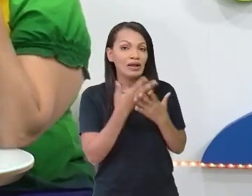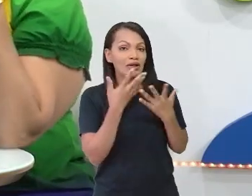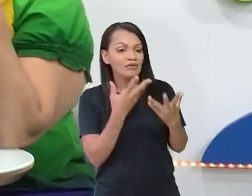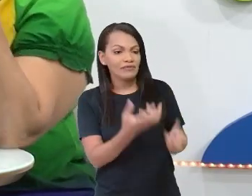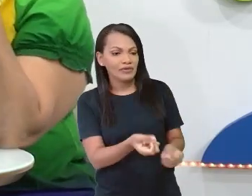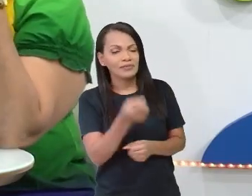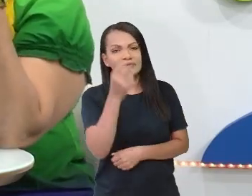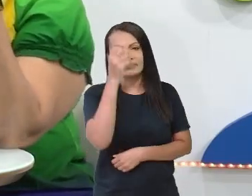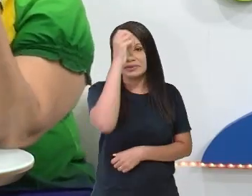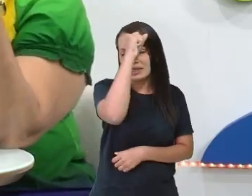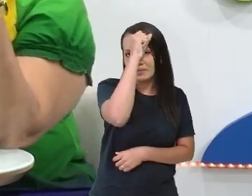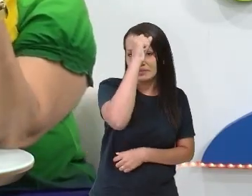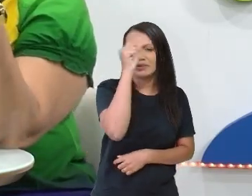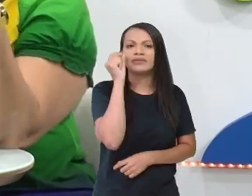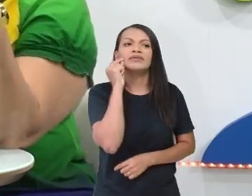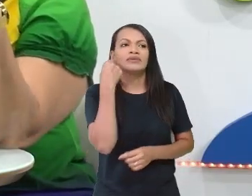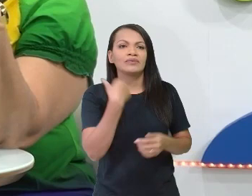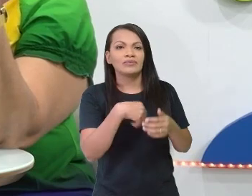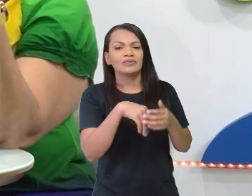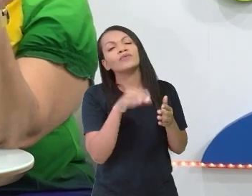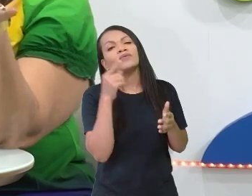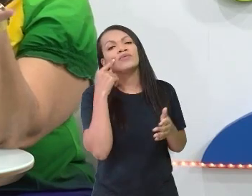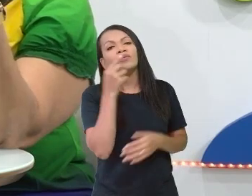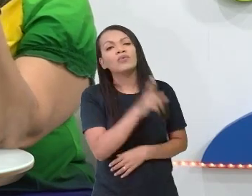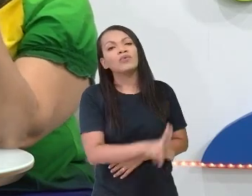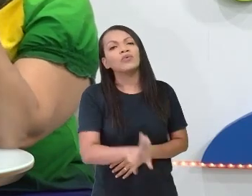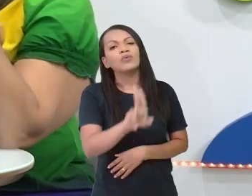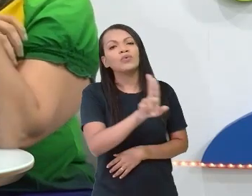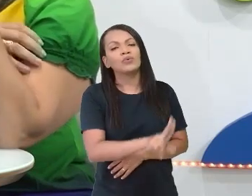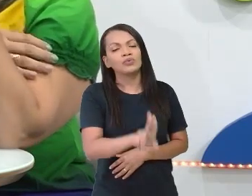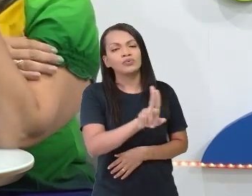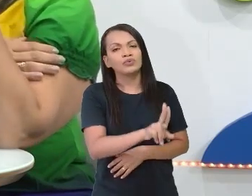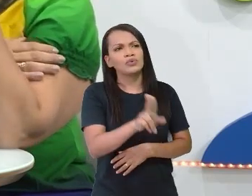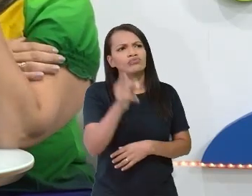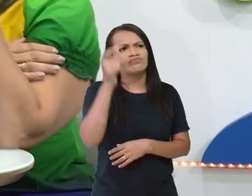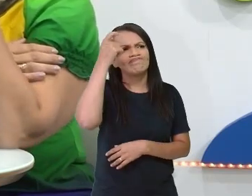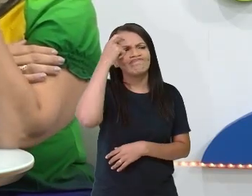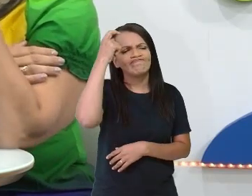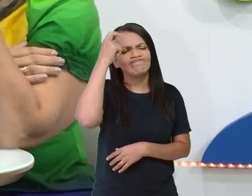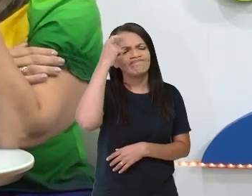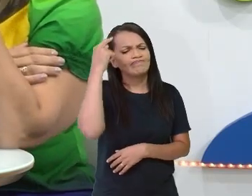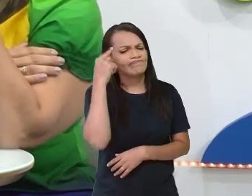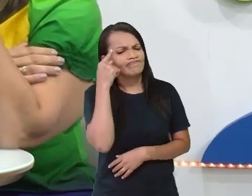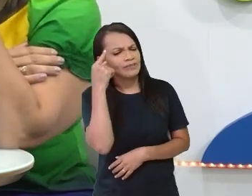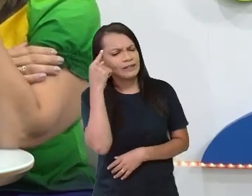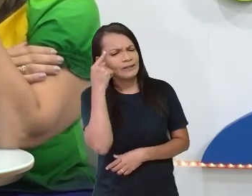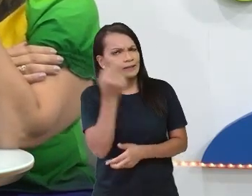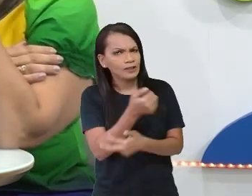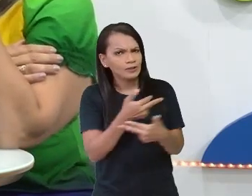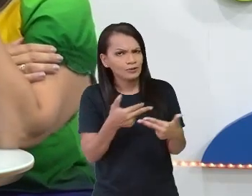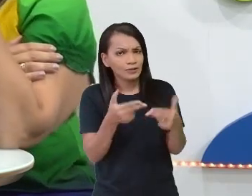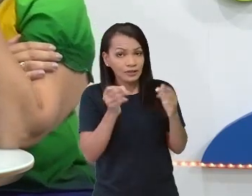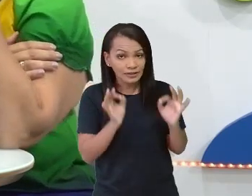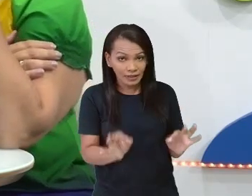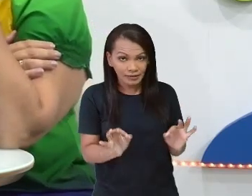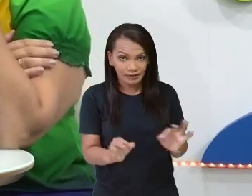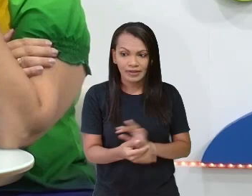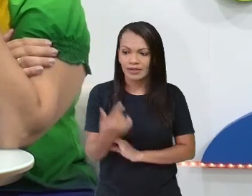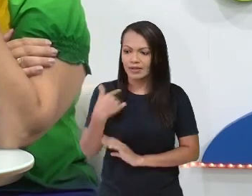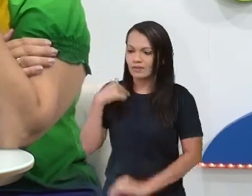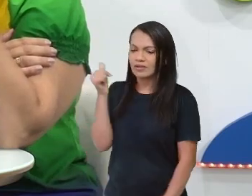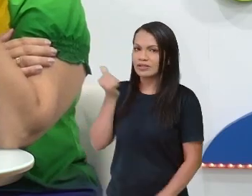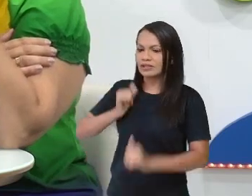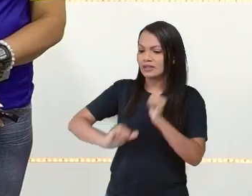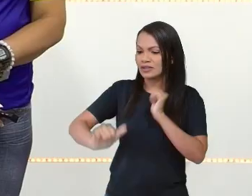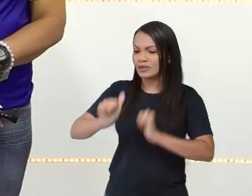aprender aí o consumo consciente. Quais serão as ações que a professora Cátia hoje vai trazer? Estou ansiosa para